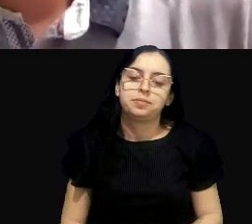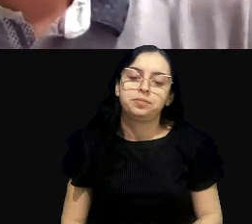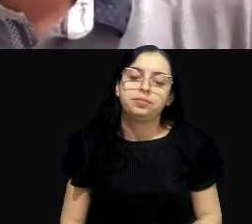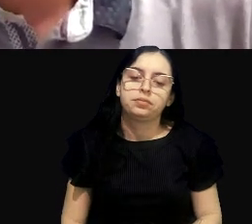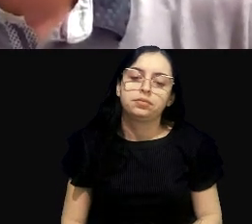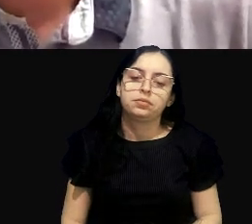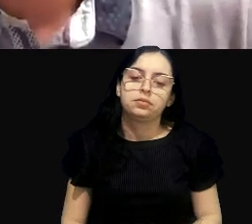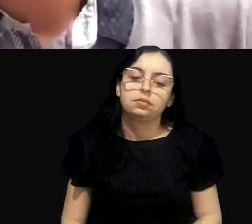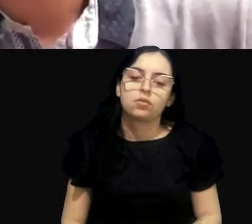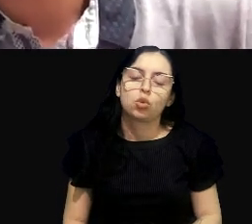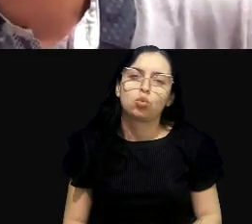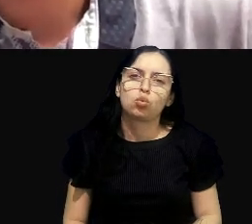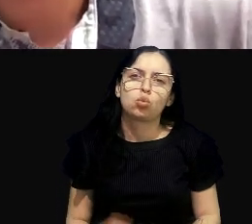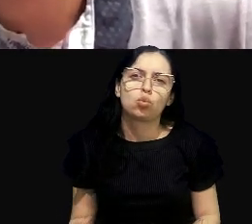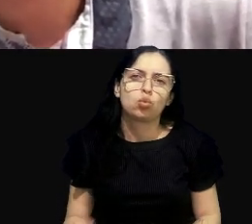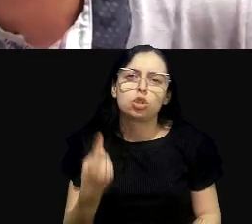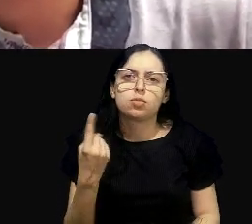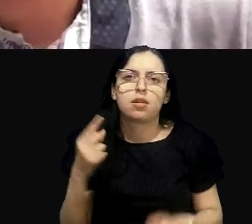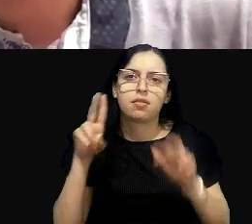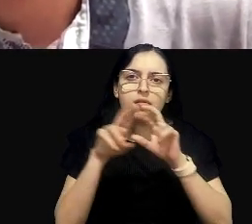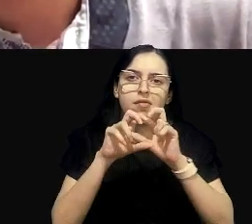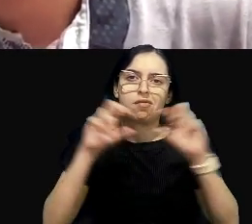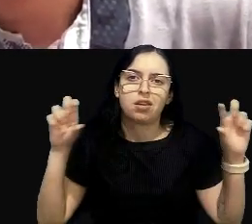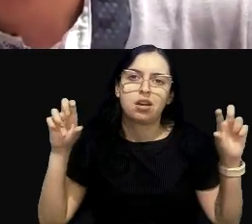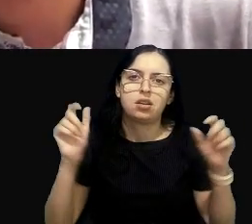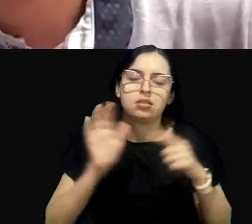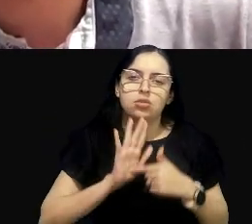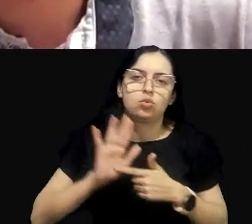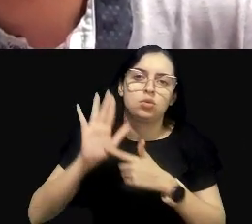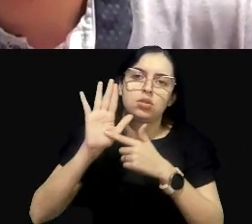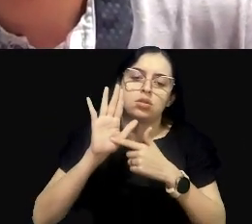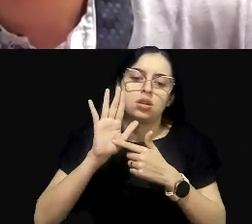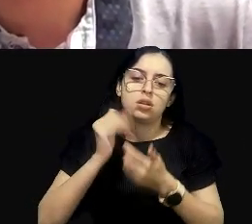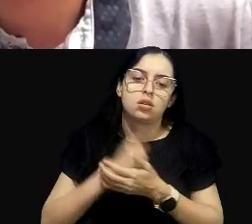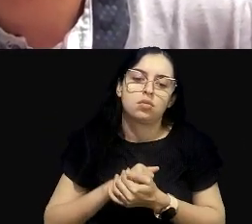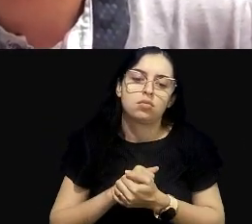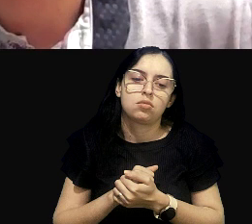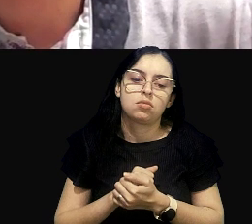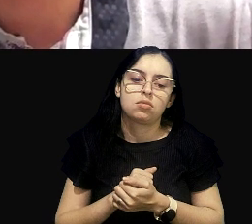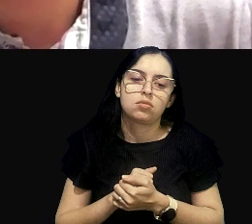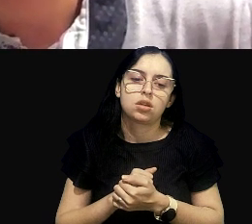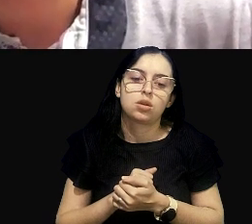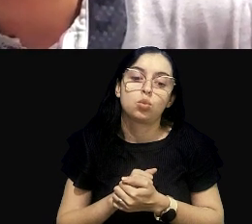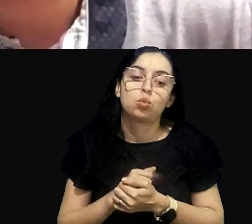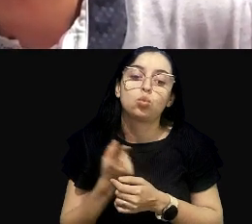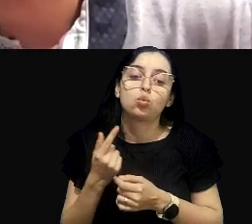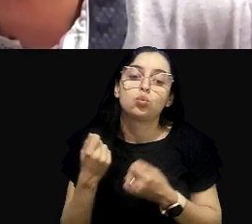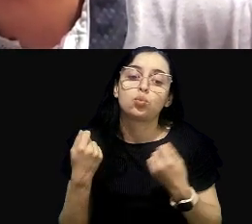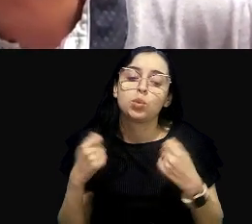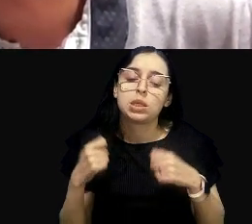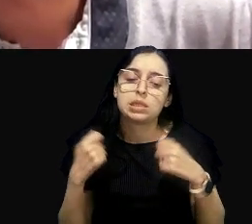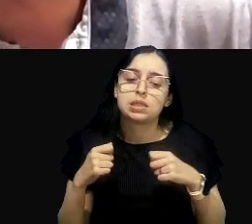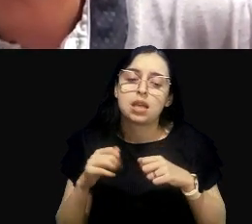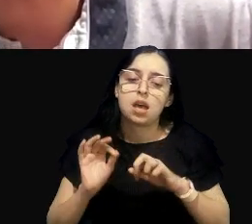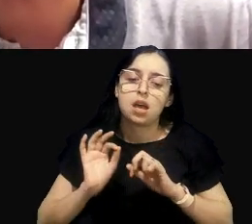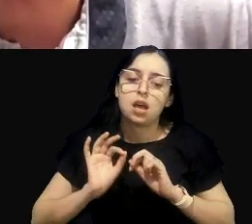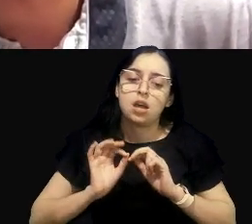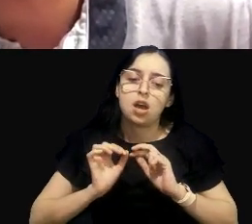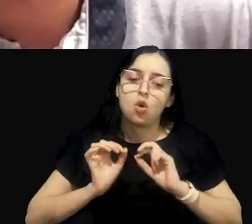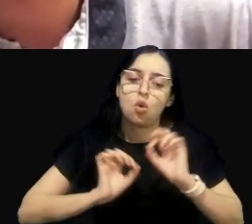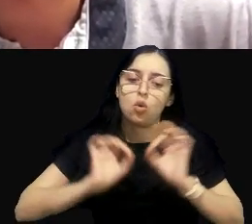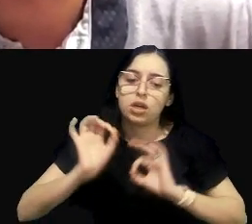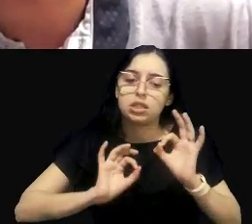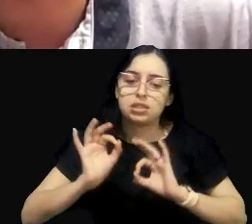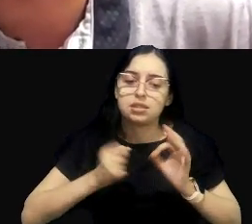E aí, acho que essa é a última frase aqui desse slide. O argumento aqui seria a necessidade da gente personalizar, entre